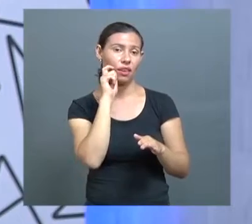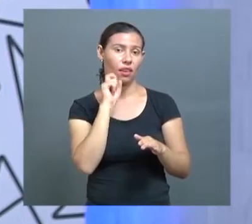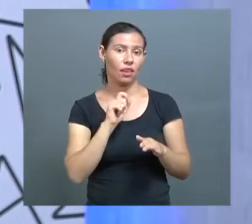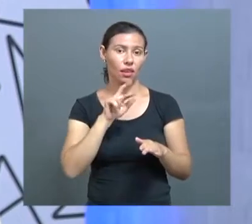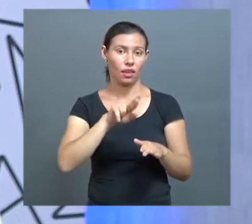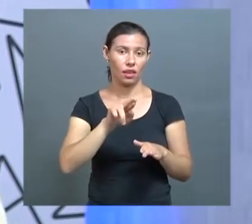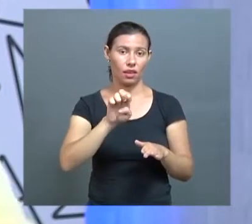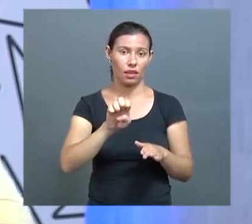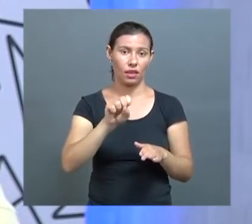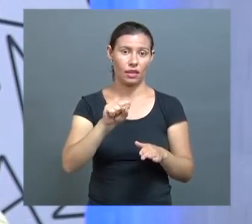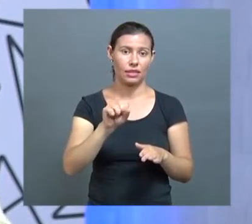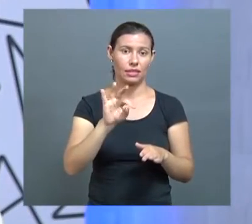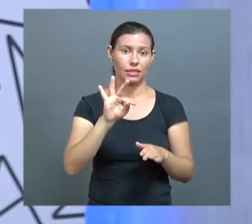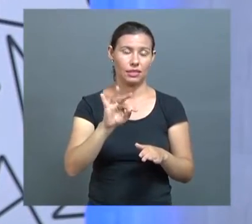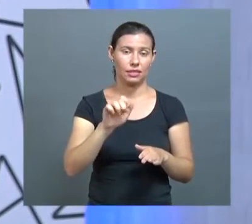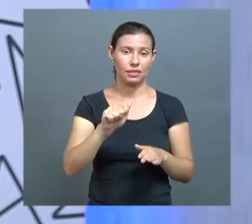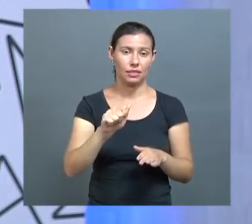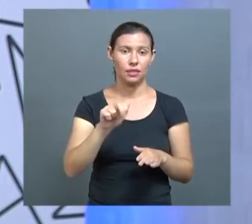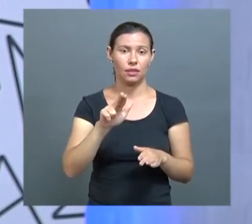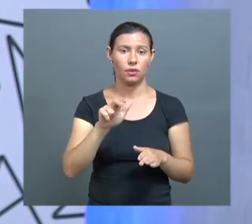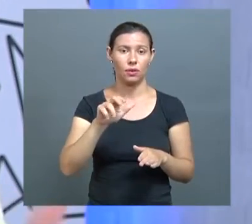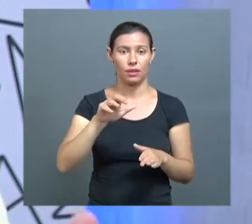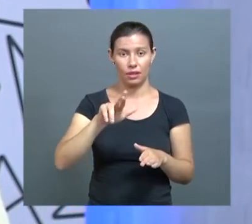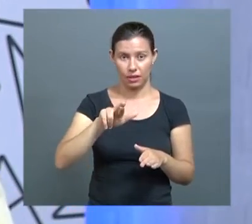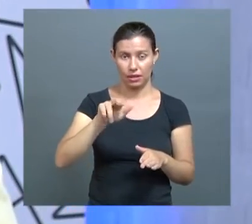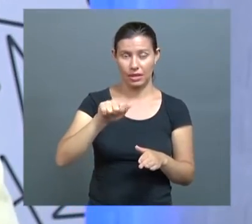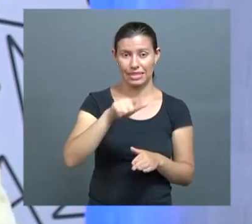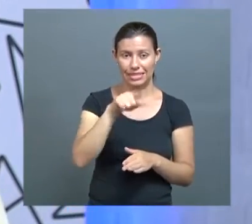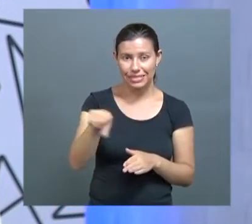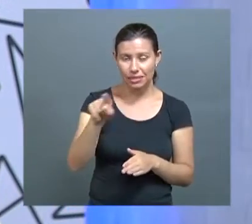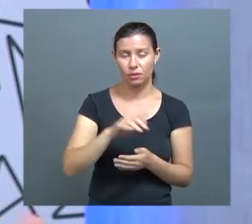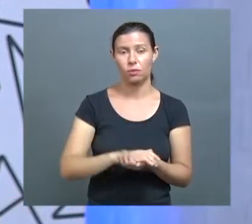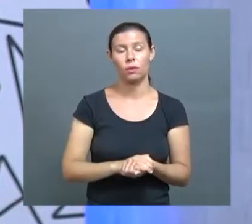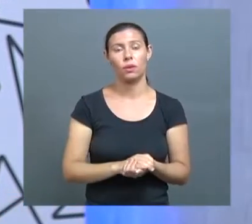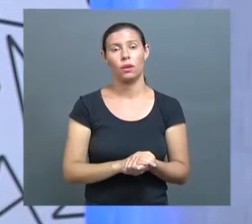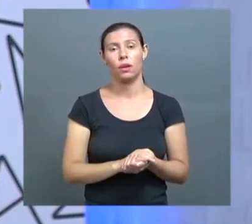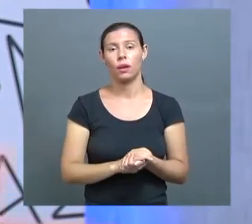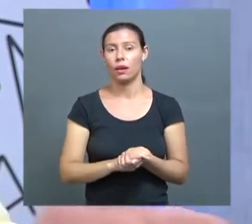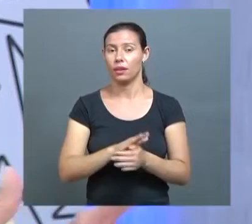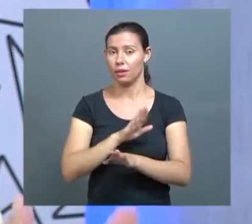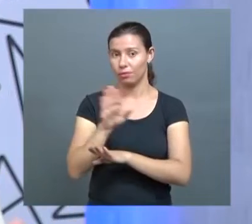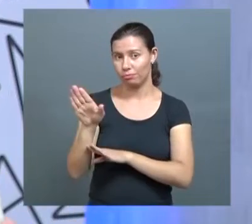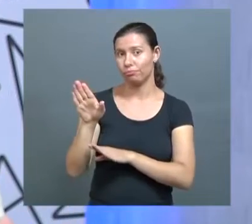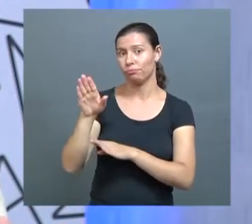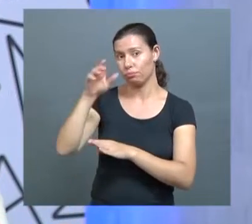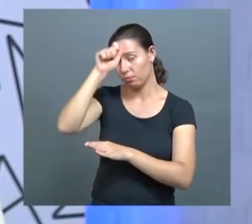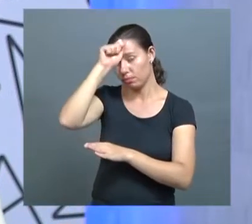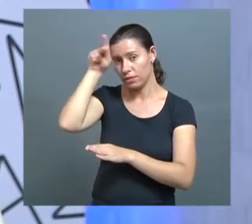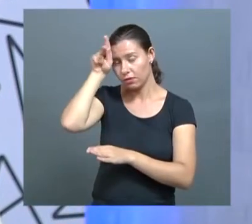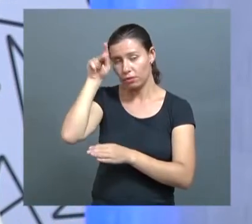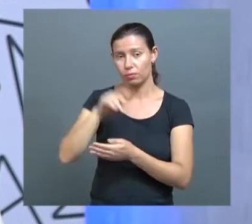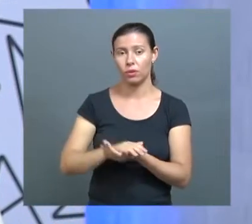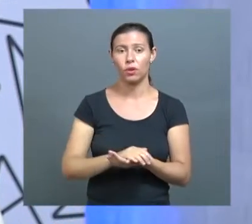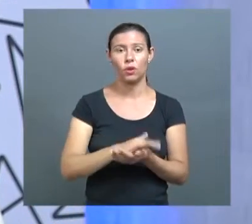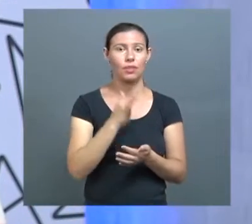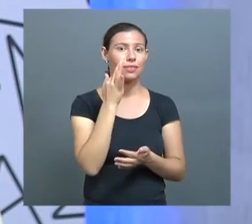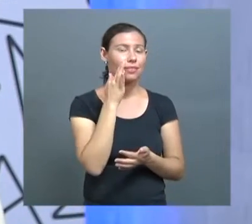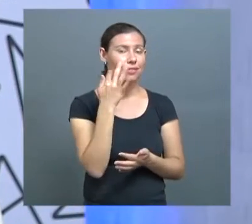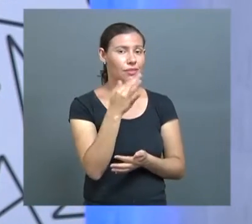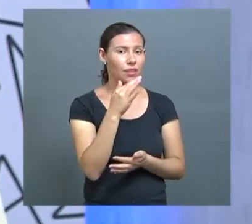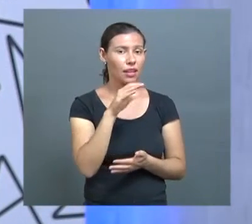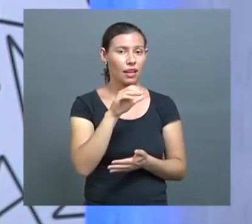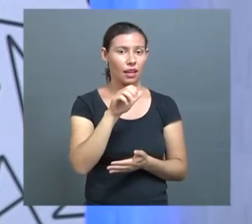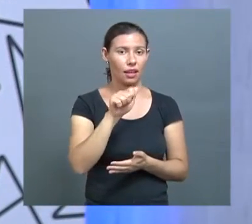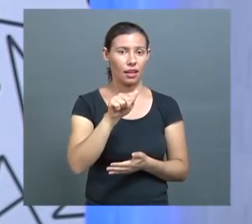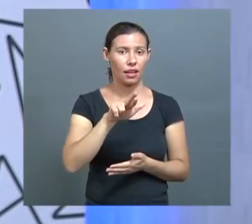sente dor num dente que está cariado, que isso aí é atenção básica, essa atenção e a prefeitura pode fazer. Então, no